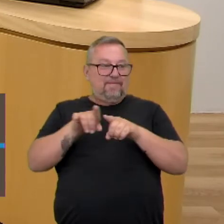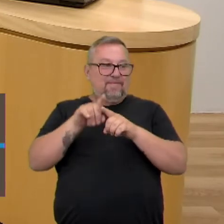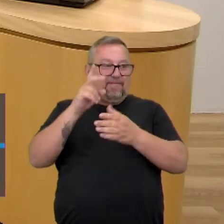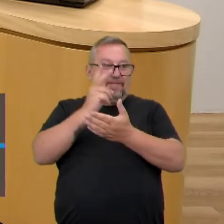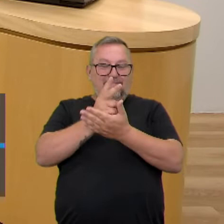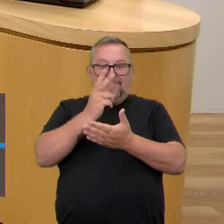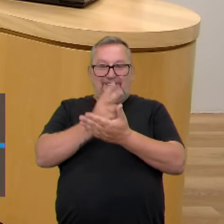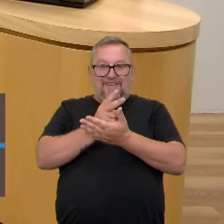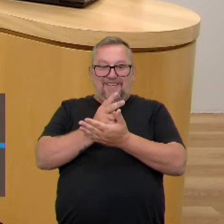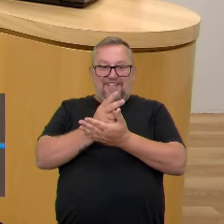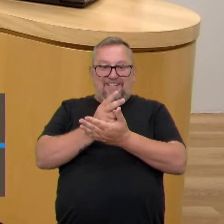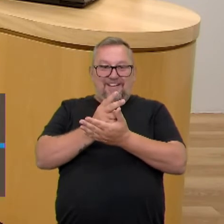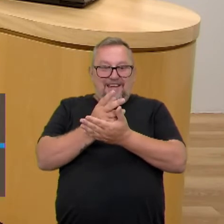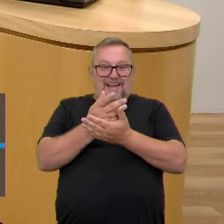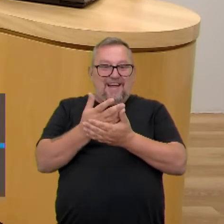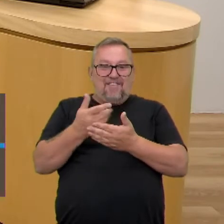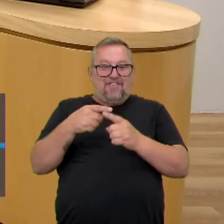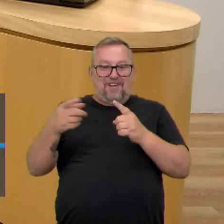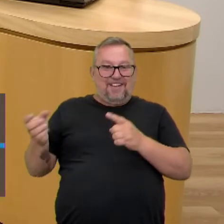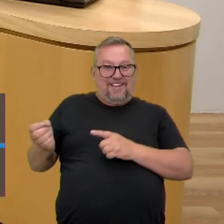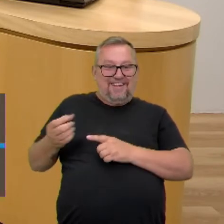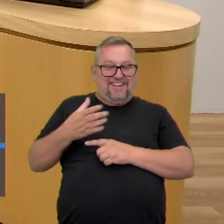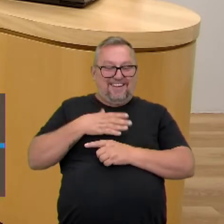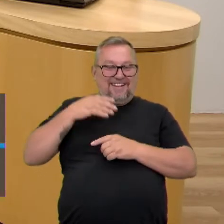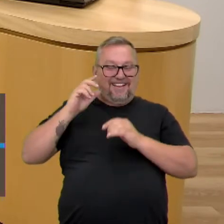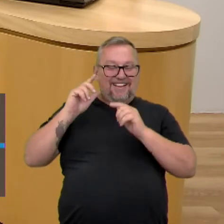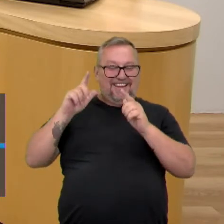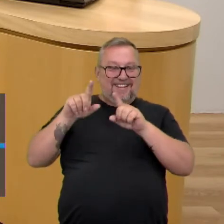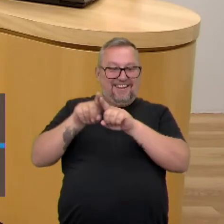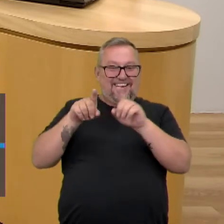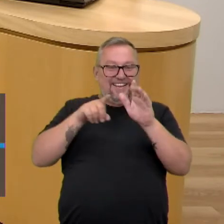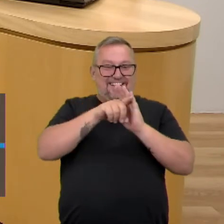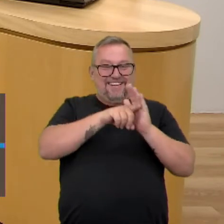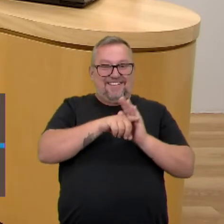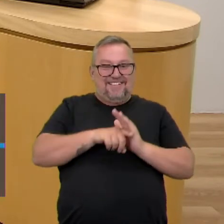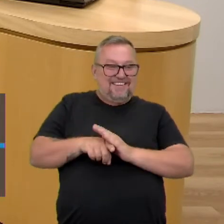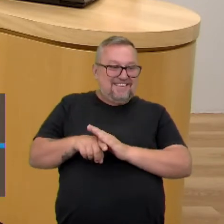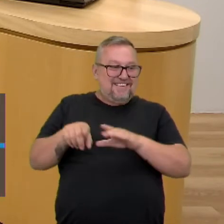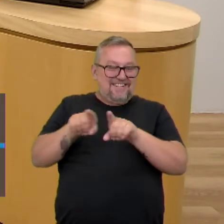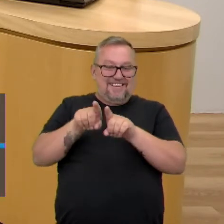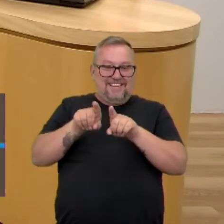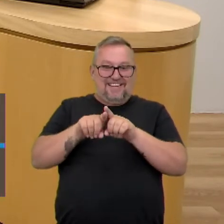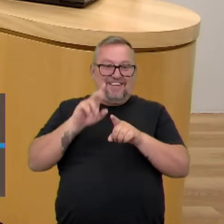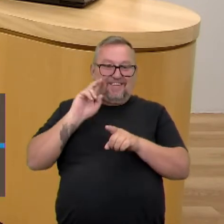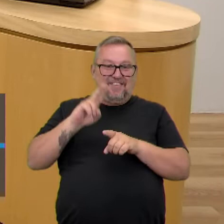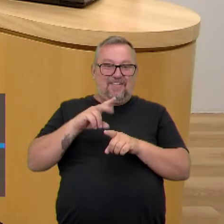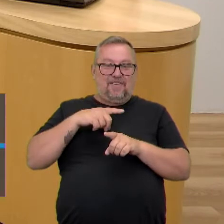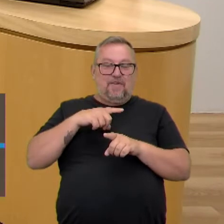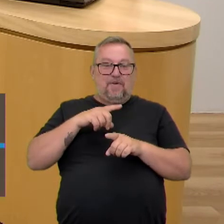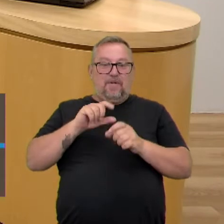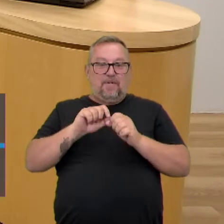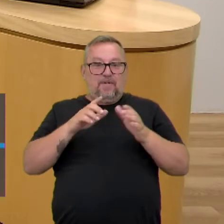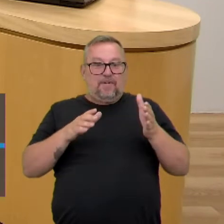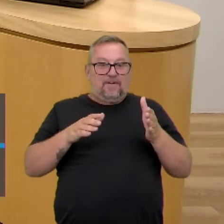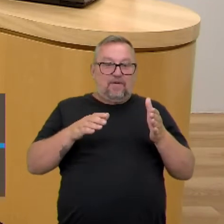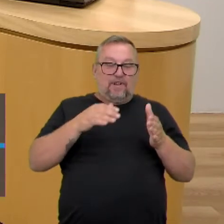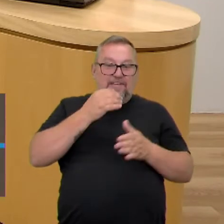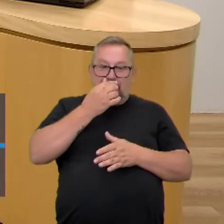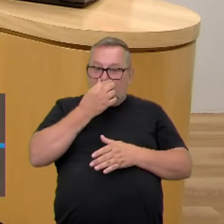mesmo tempo, possibilitar novas aberturas investigativas. Mas não fica, sabe, aquela enceradeira toda?